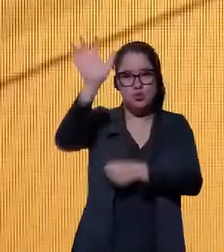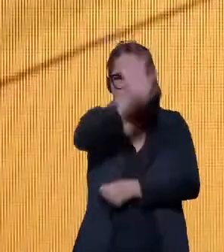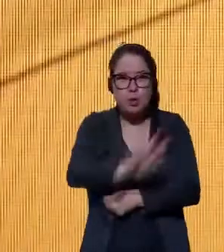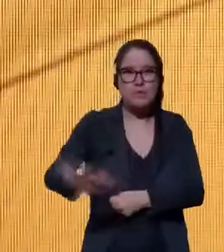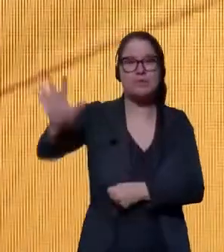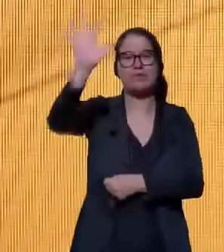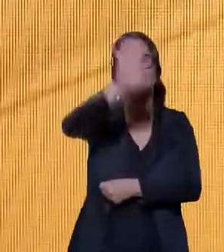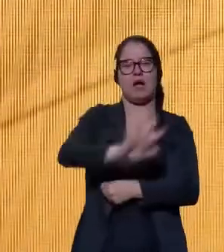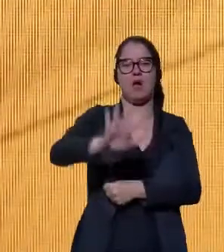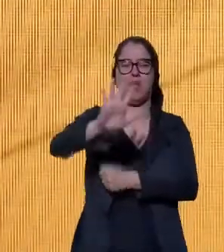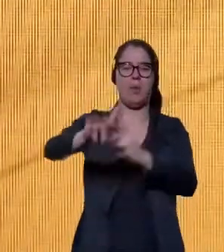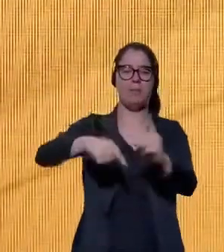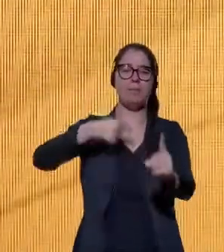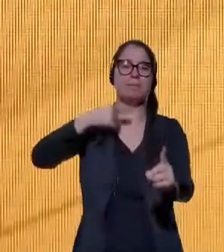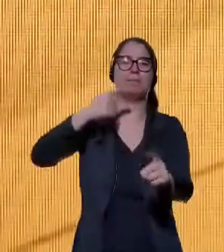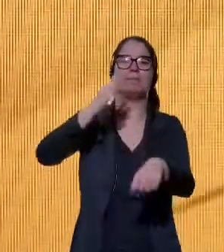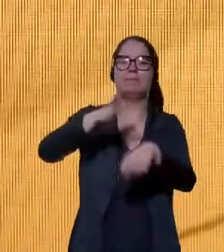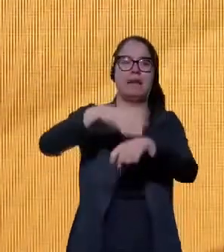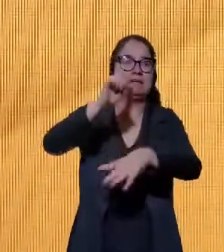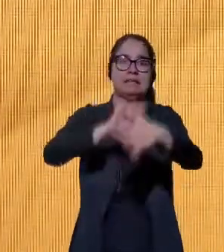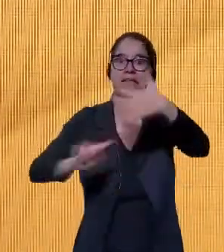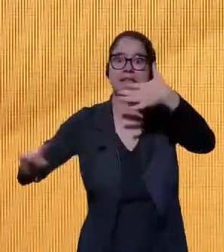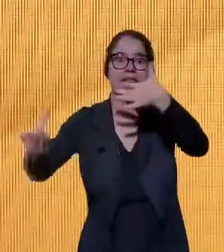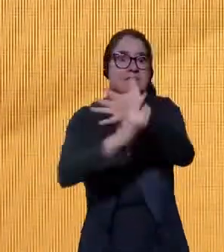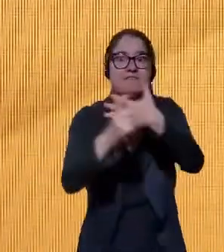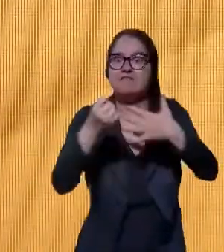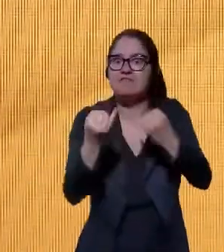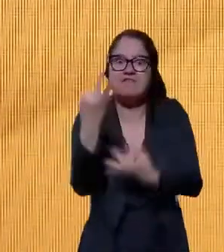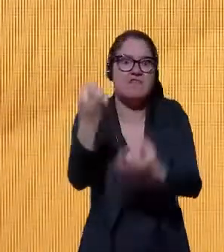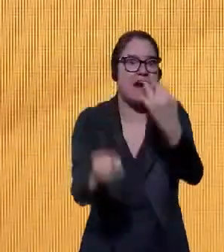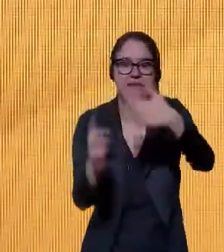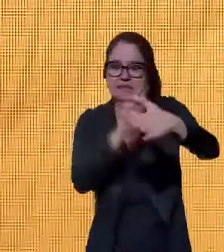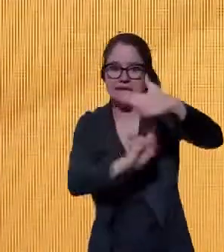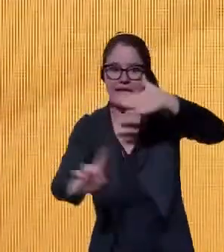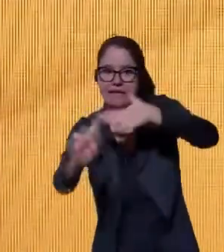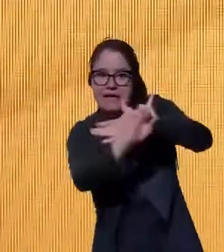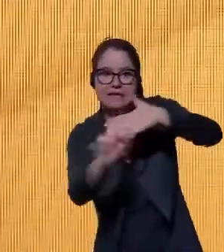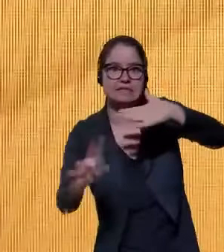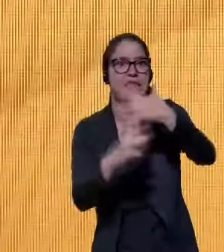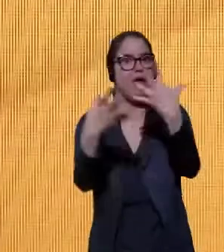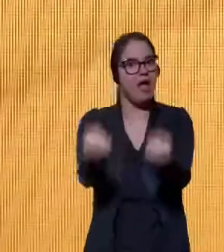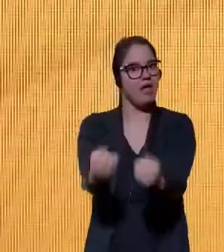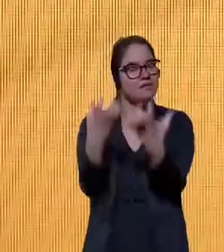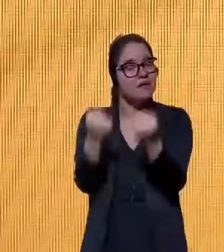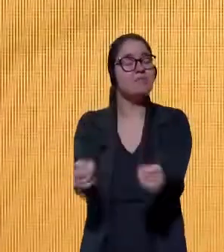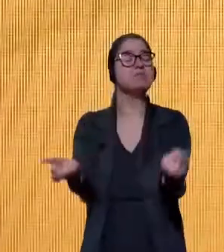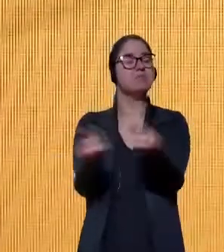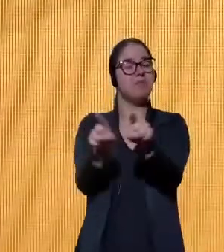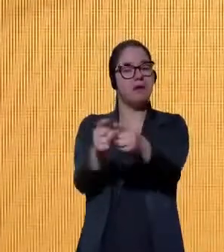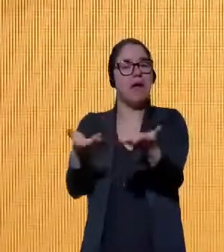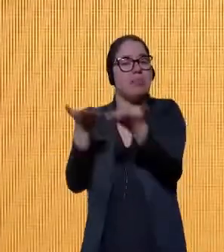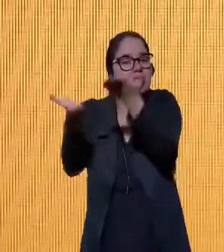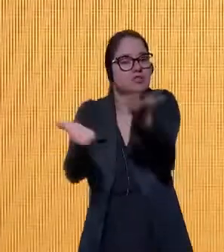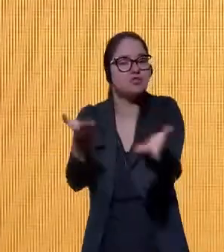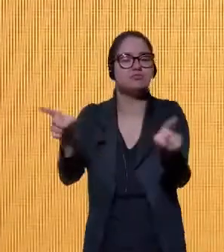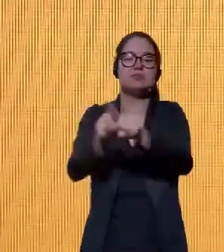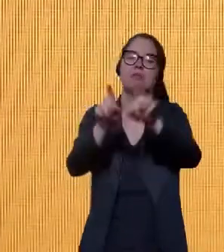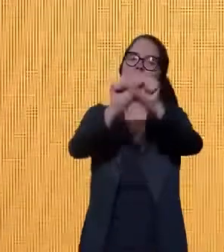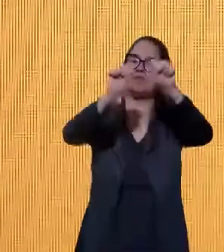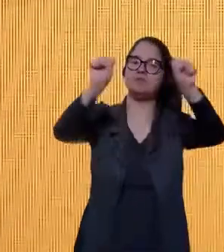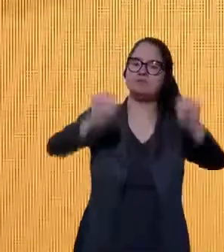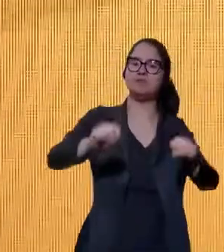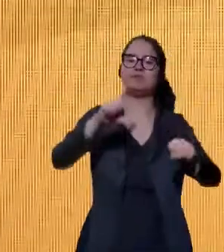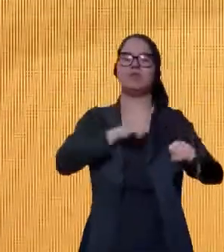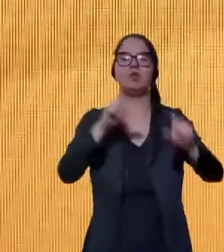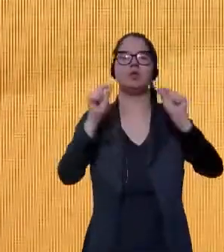37 milhões de clientes atendidos. Além disso, o sistema tem forte atuação com